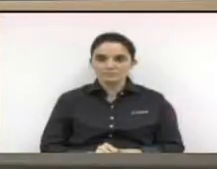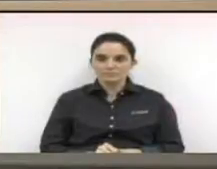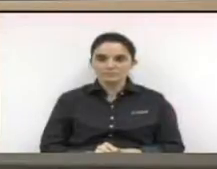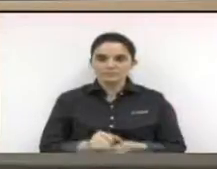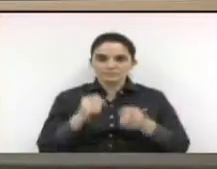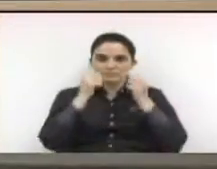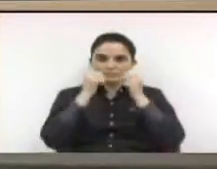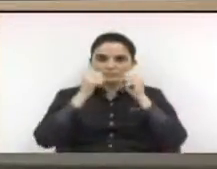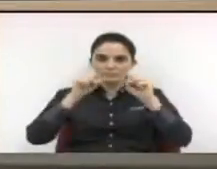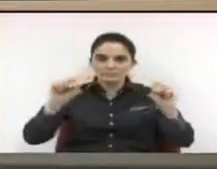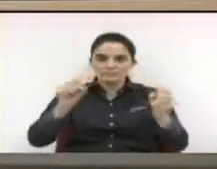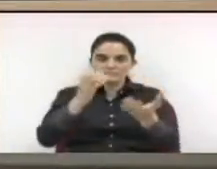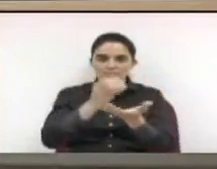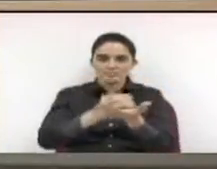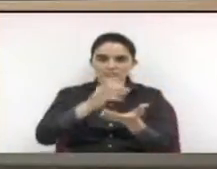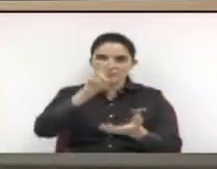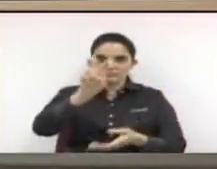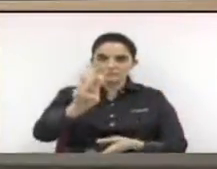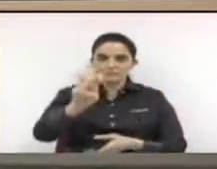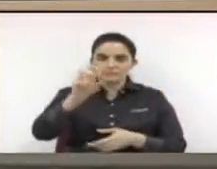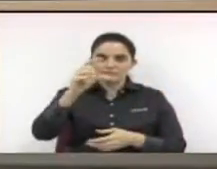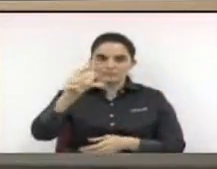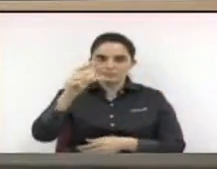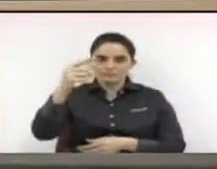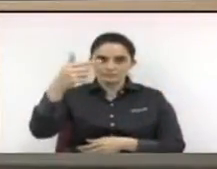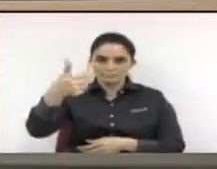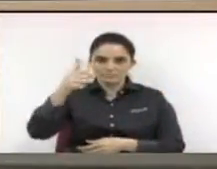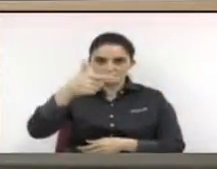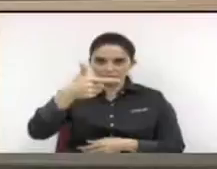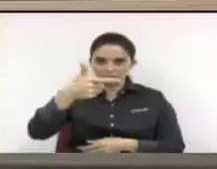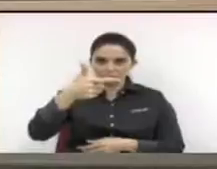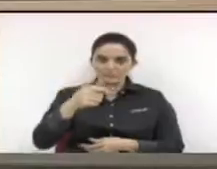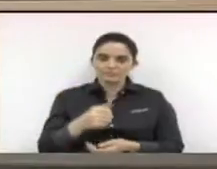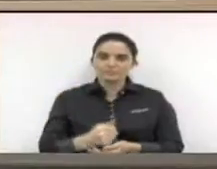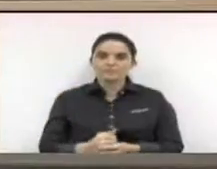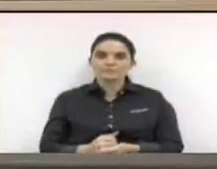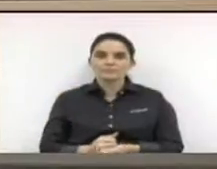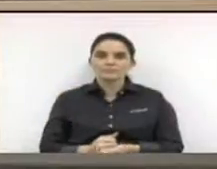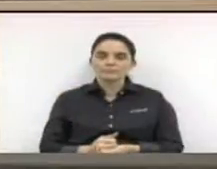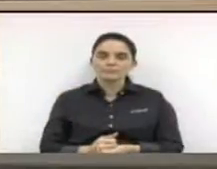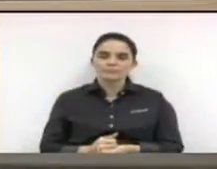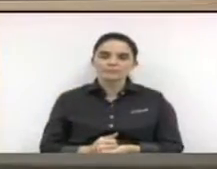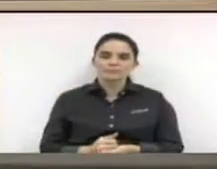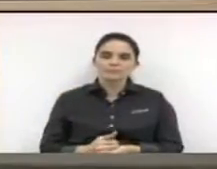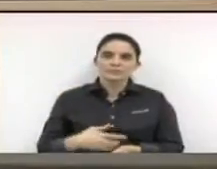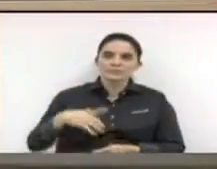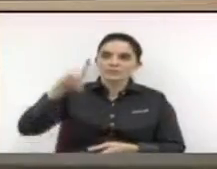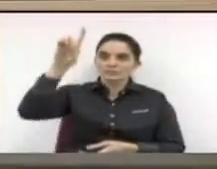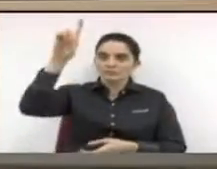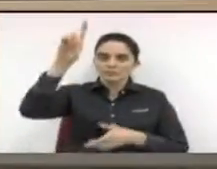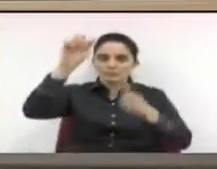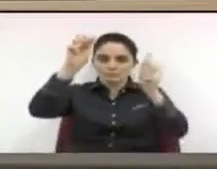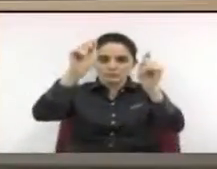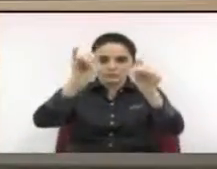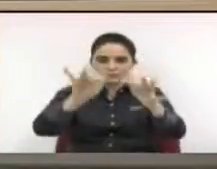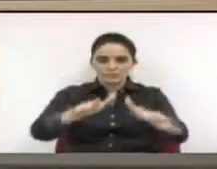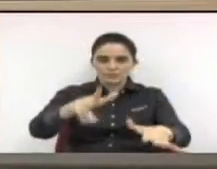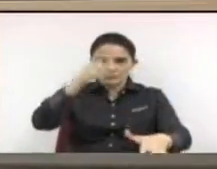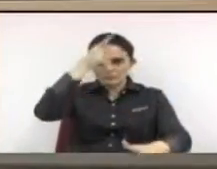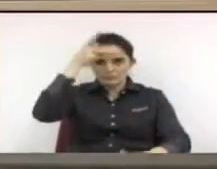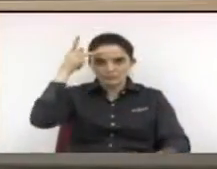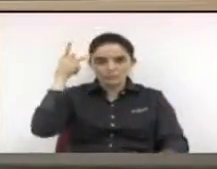Salmos, capítulo 5, versículo 12. Pois tu, Senhor, abençoará os justos